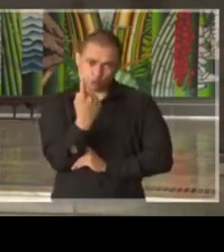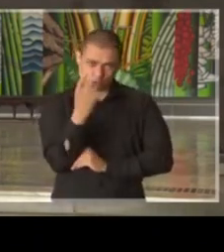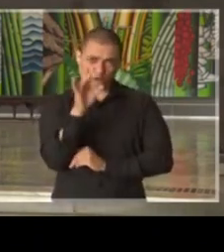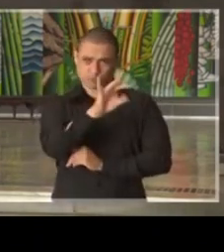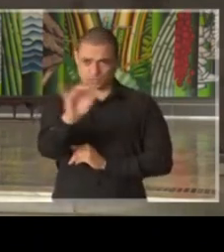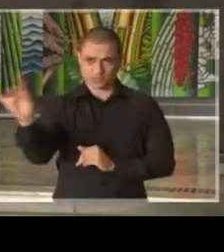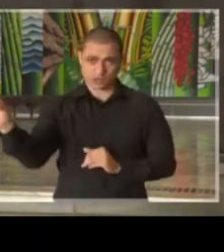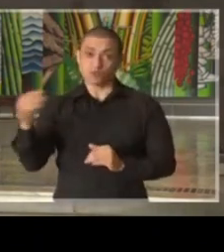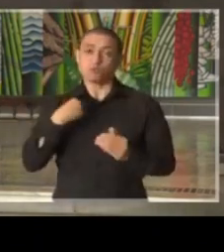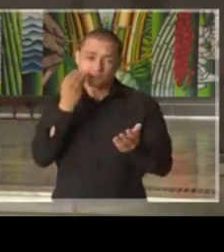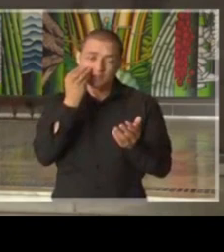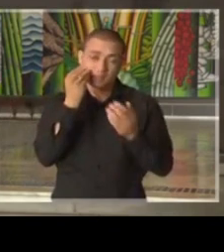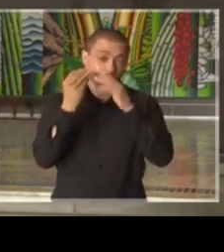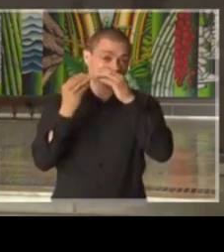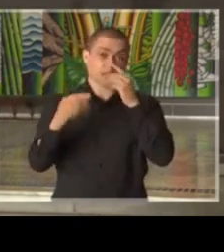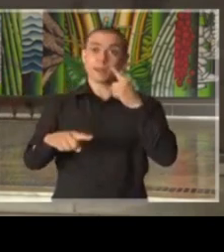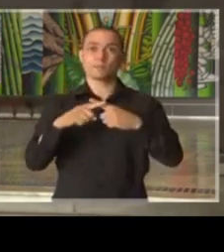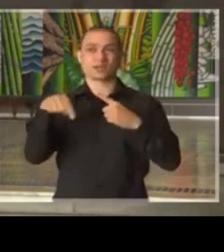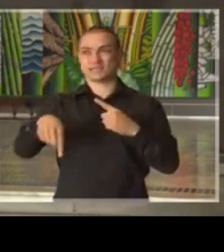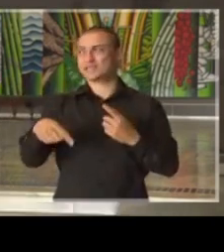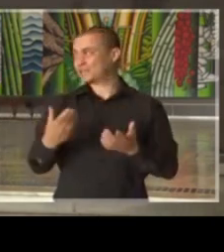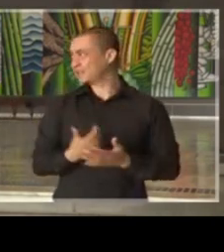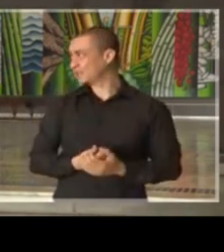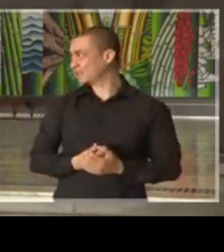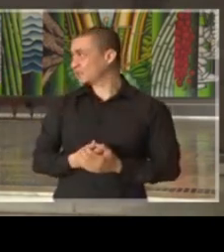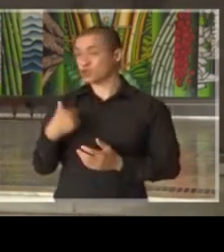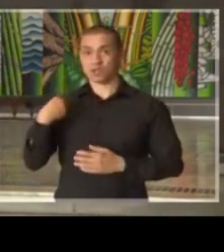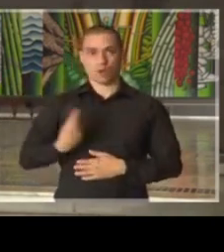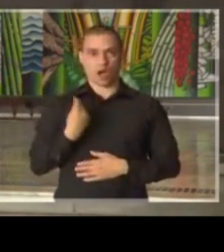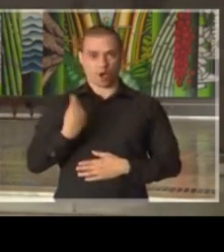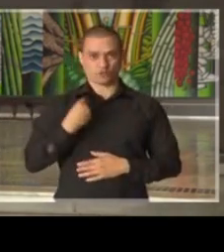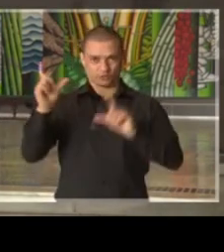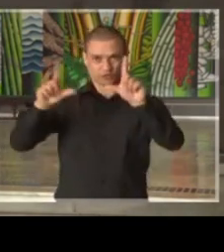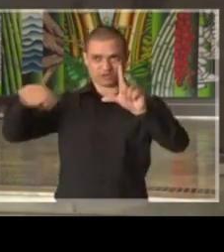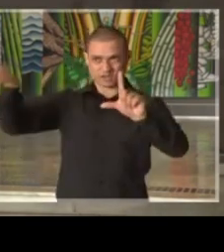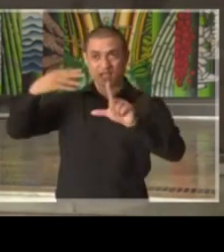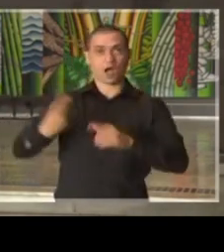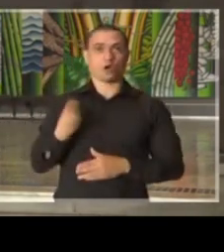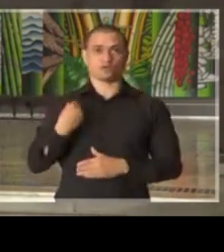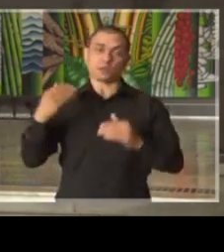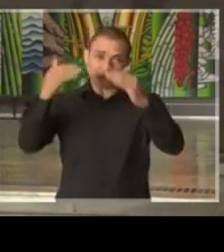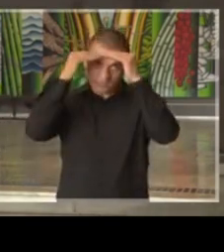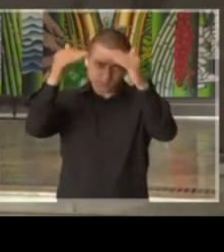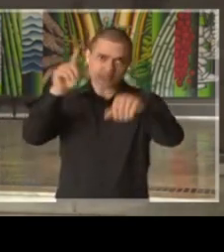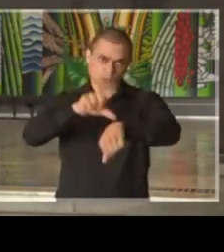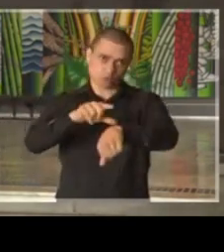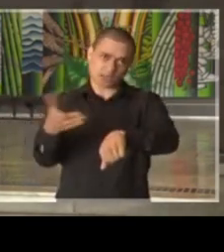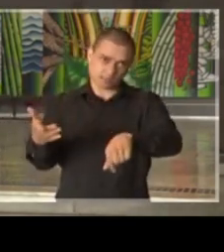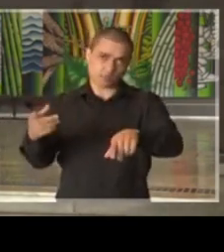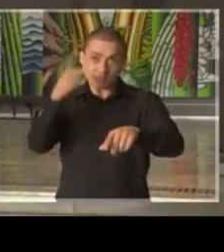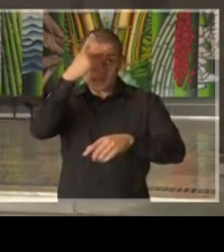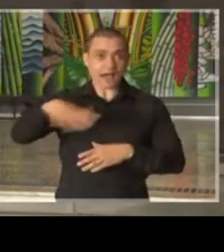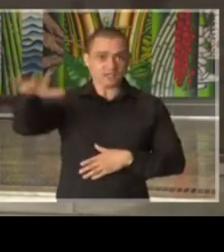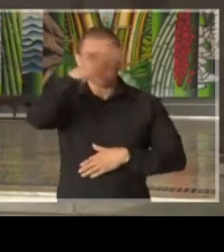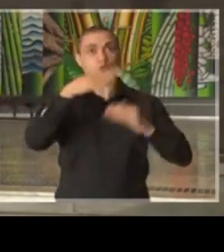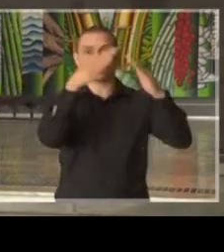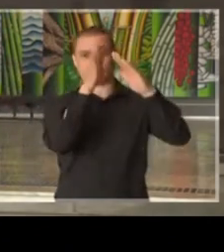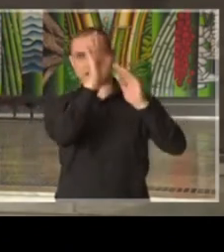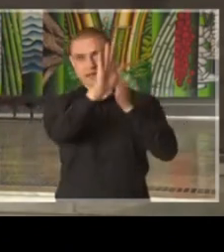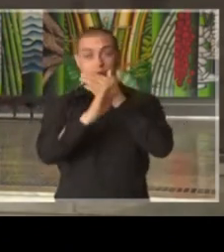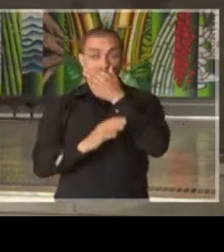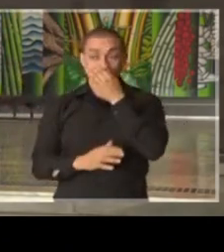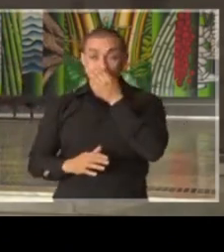veículo de comunicação, até porque nós estamos aqui ao vivo em televisão para respeitar também o tempo e as pessoas que estão nas suas casas.